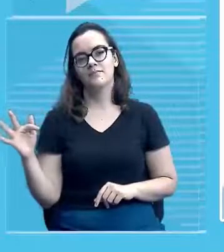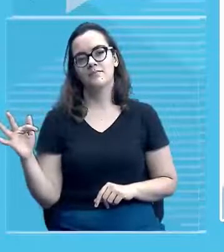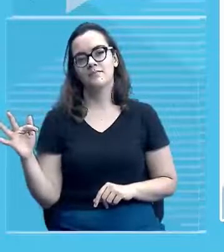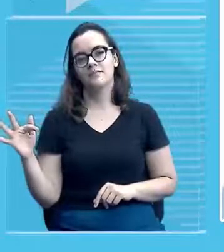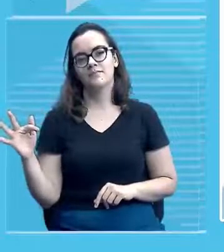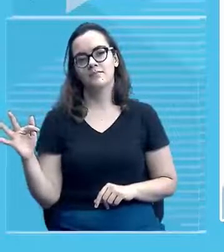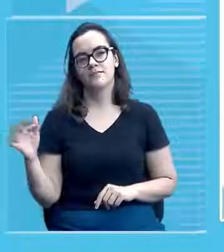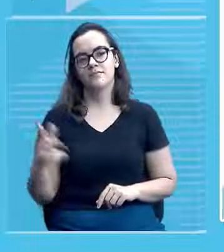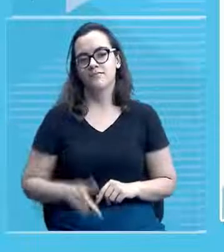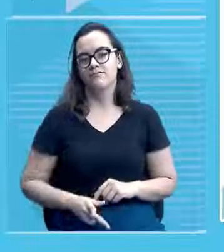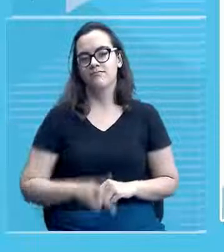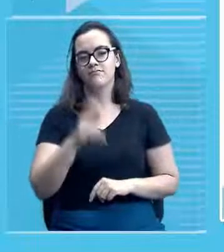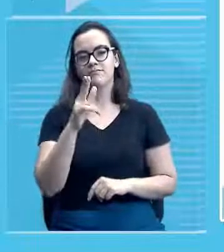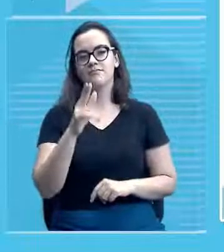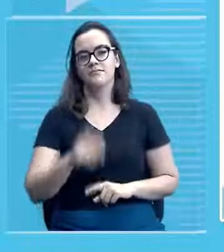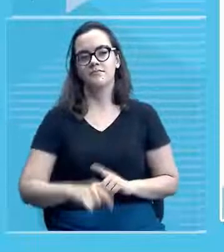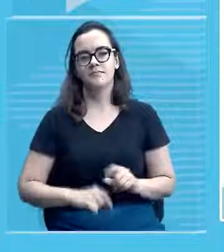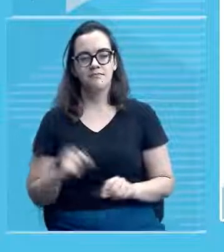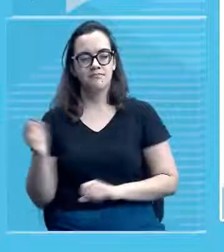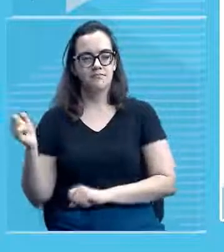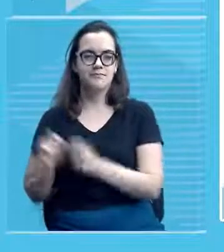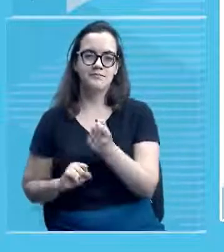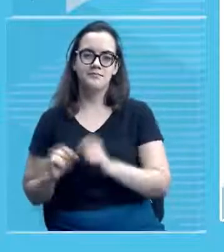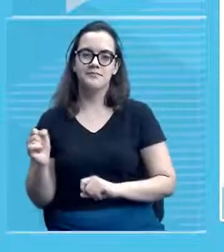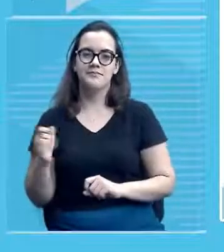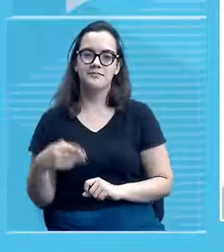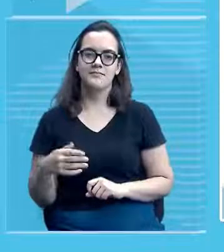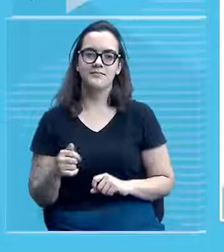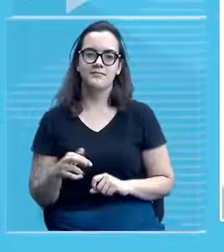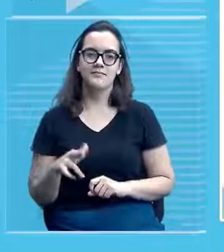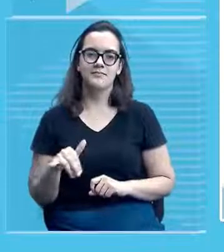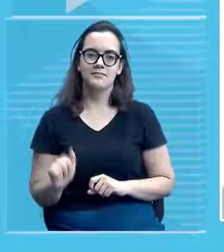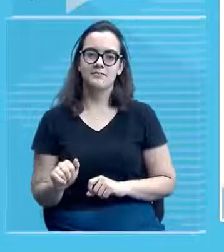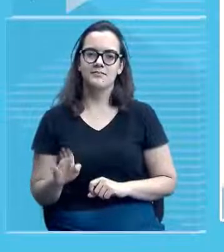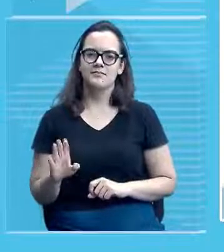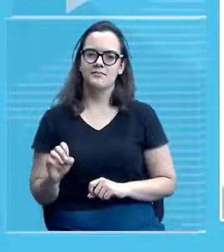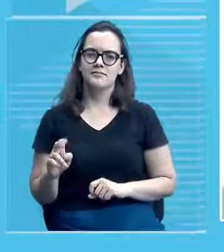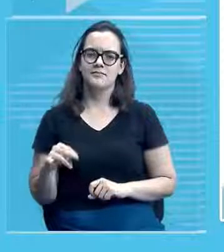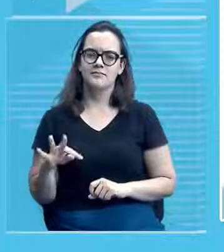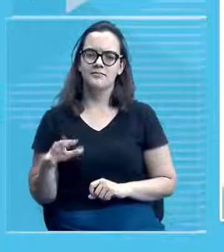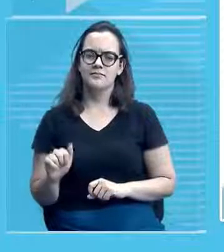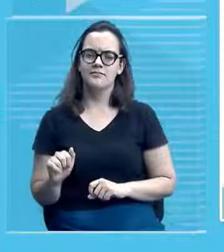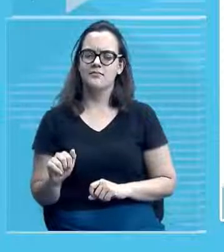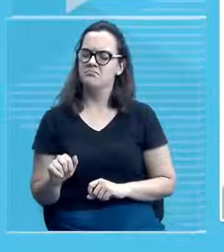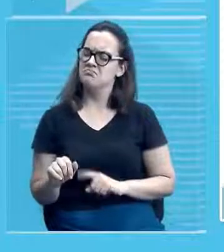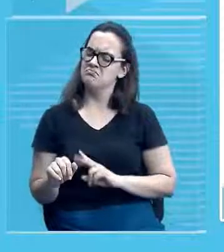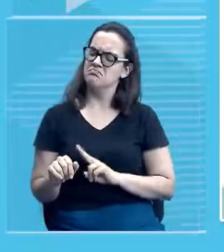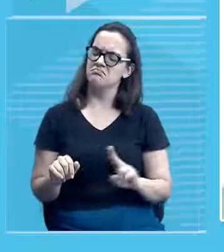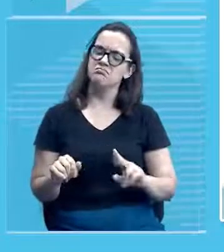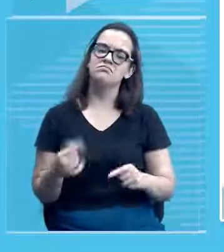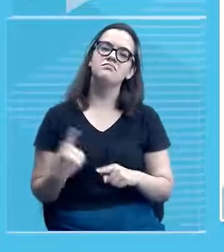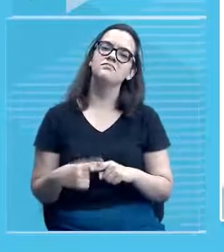Maria Bonita e aí o porquê desse nome Maria Bonita tá? porque